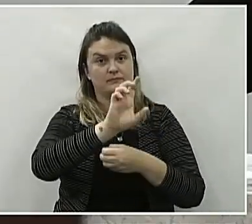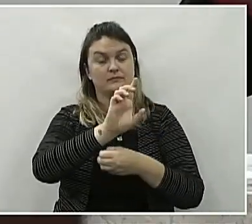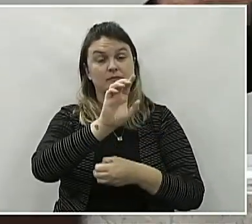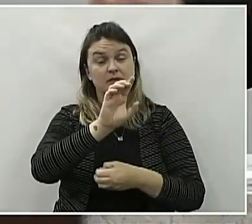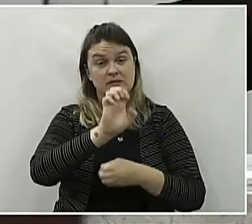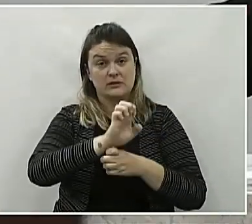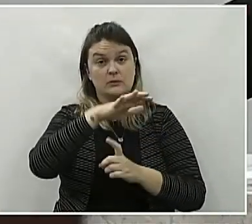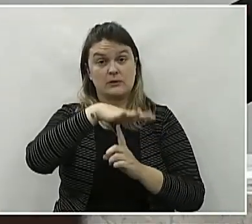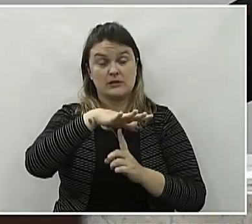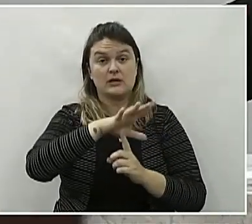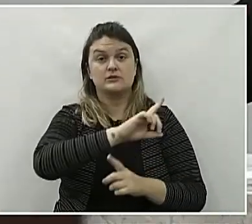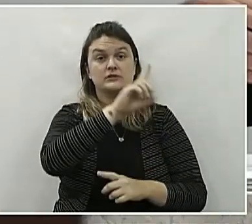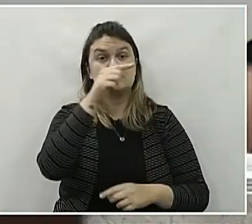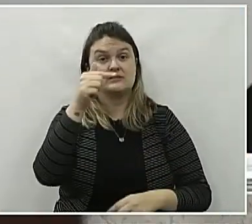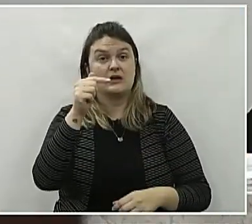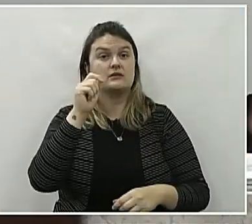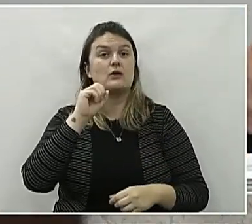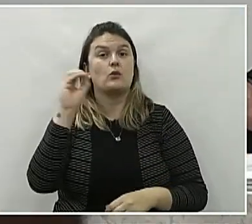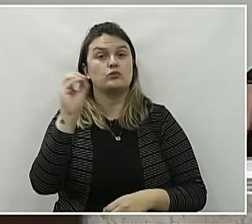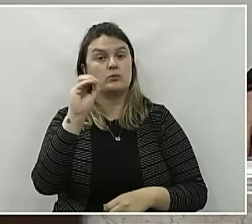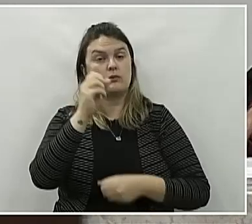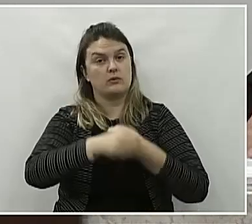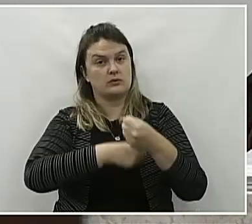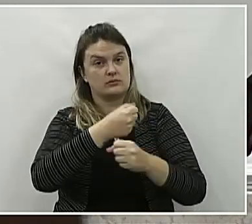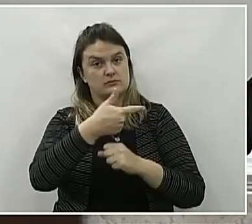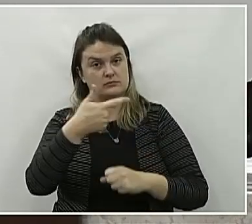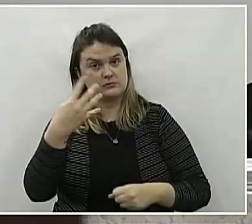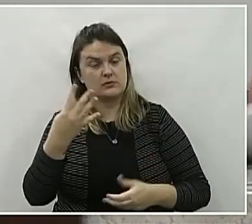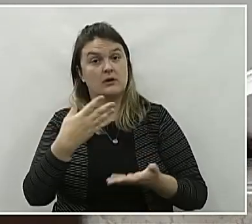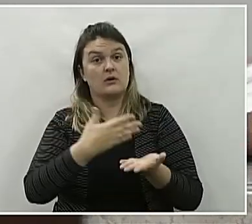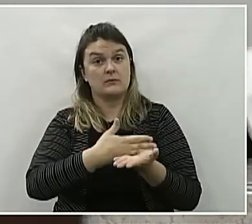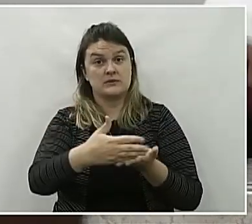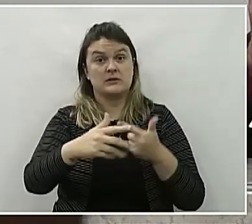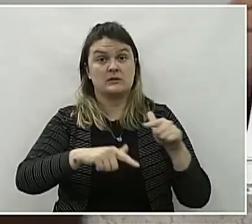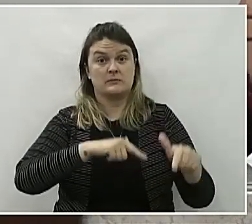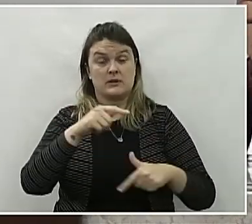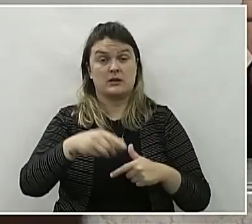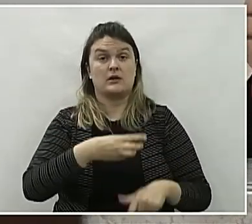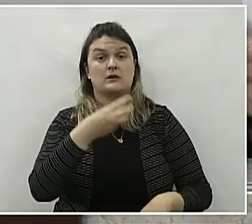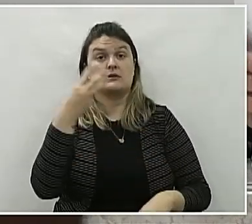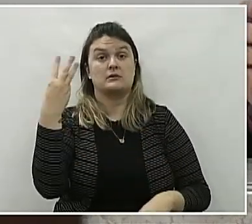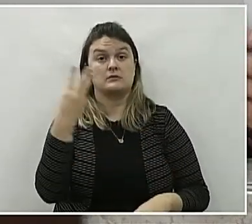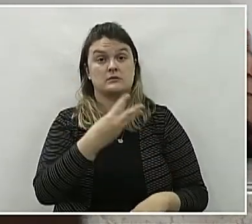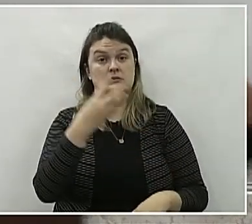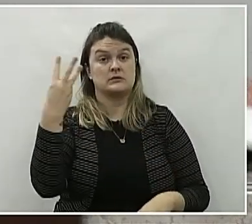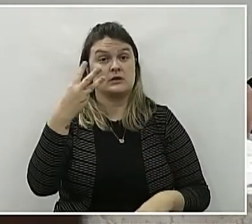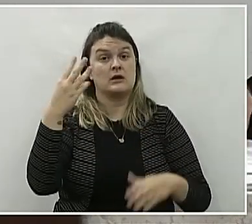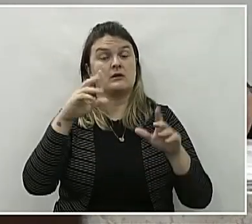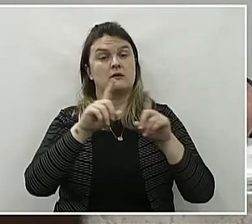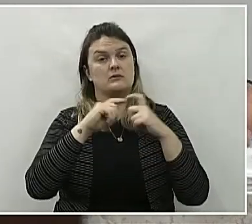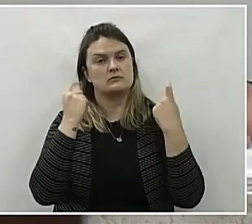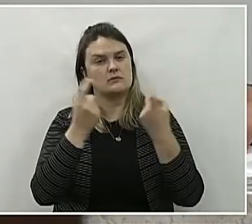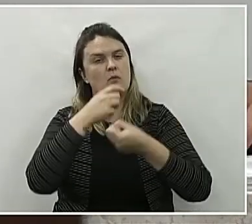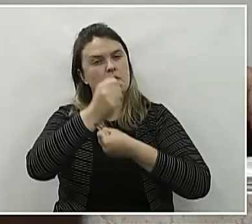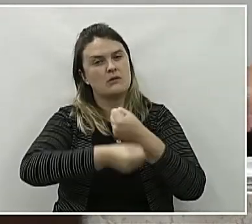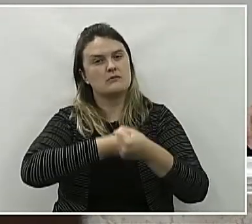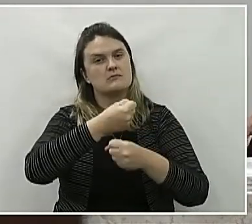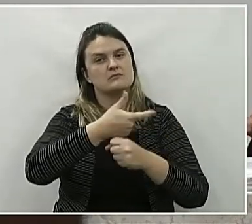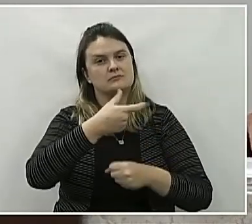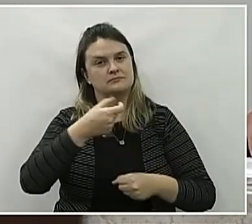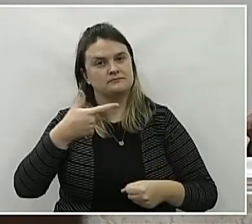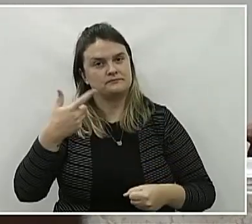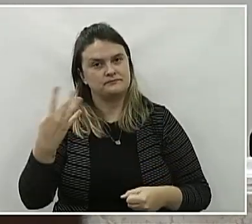7 de outubro de 2024. Declaro abertos os trabalhos da 33ª reunião ordinária do exercício